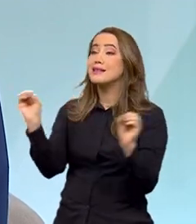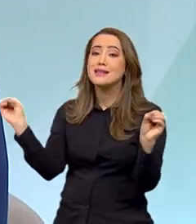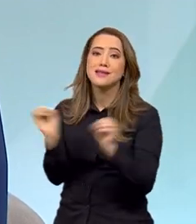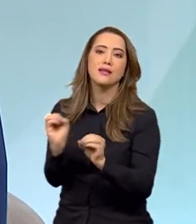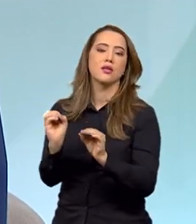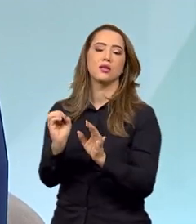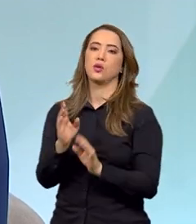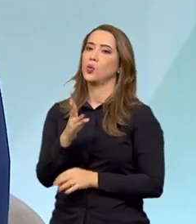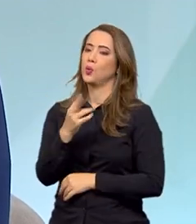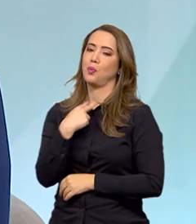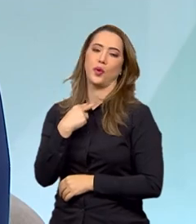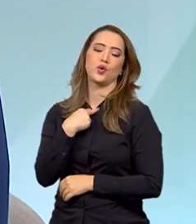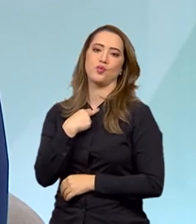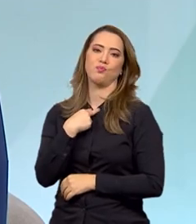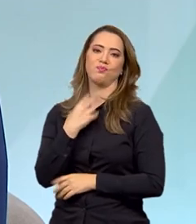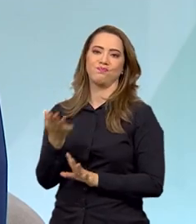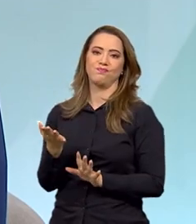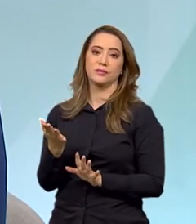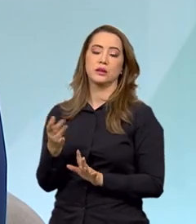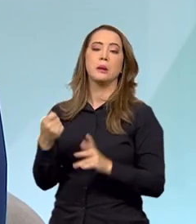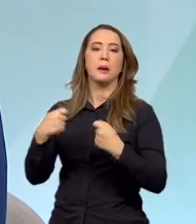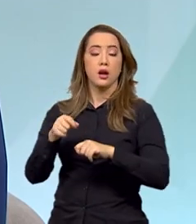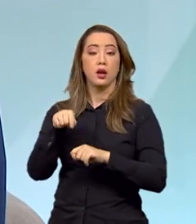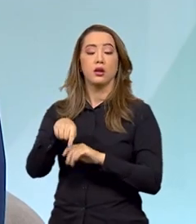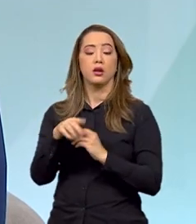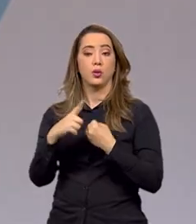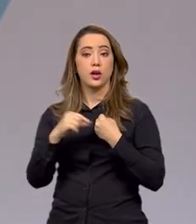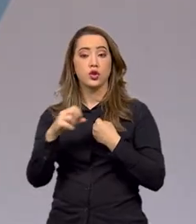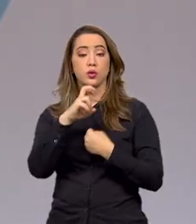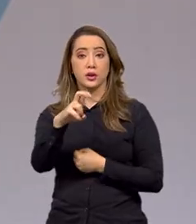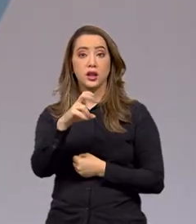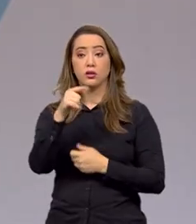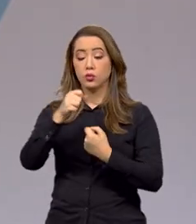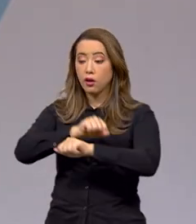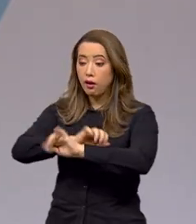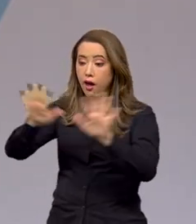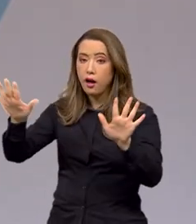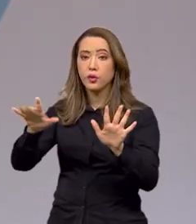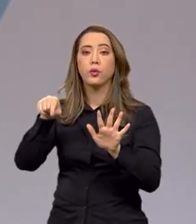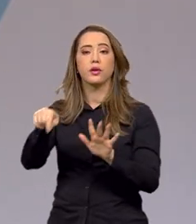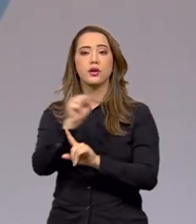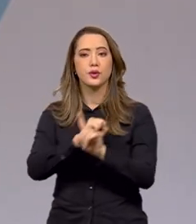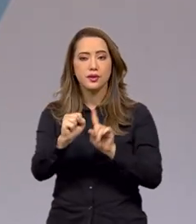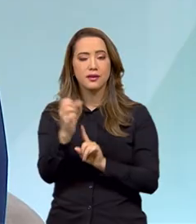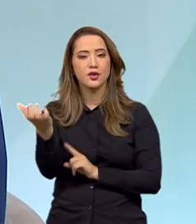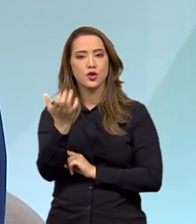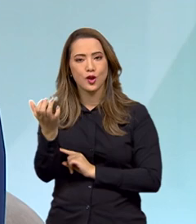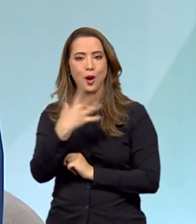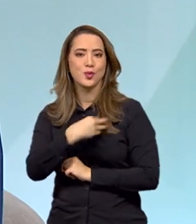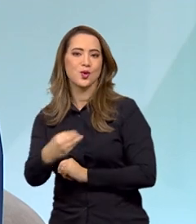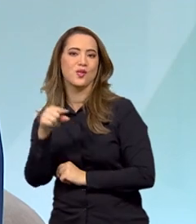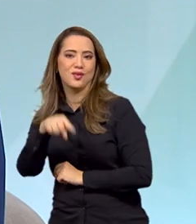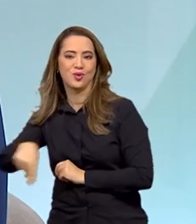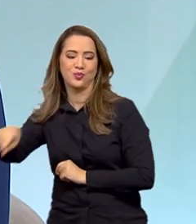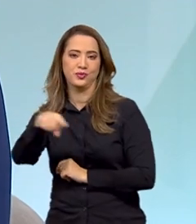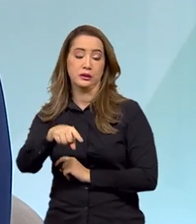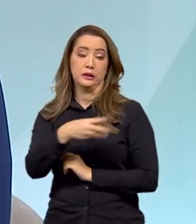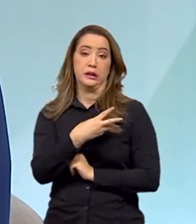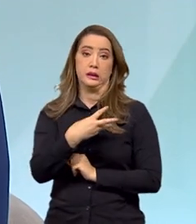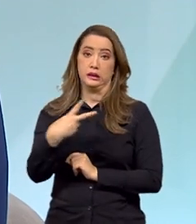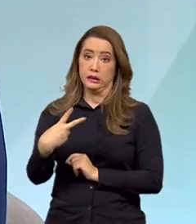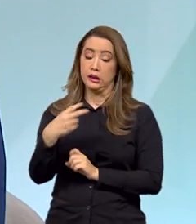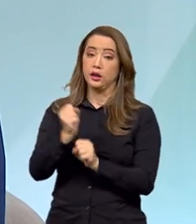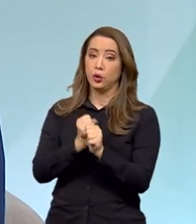opressão e negligência. Então, ele já deixa claro o que a sociedade brasileira quer para os seus filhos. E nesses 32 anos,